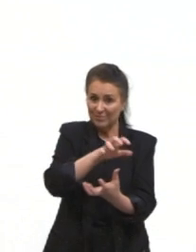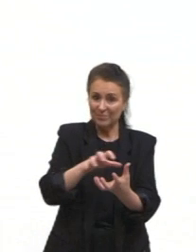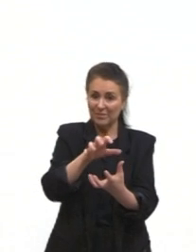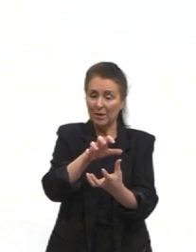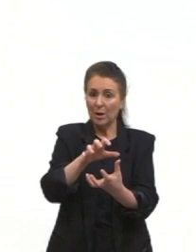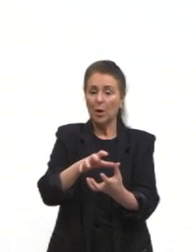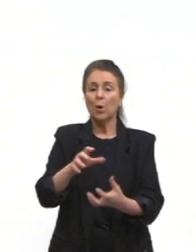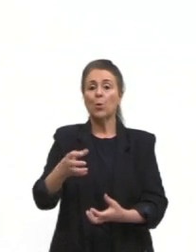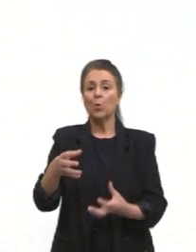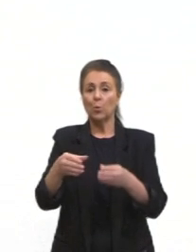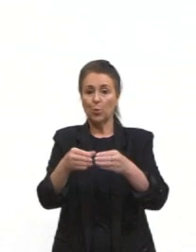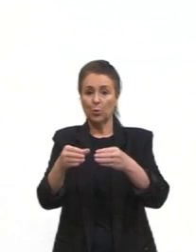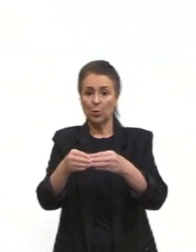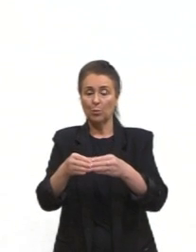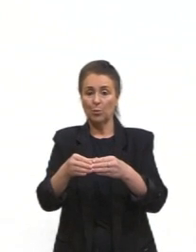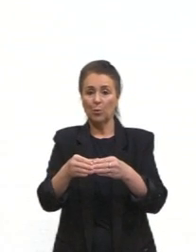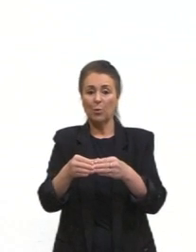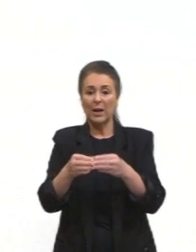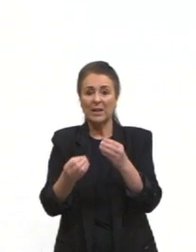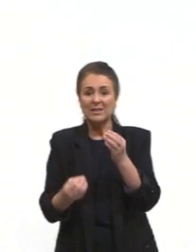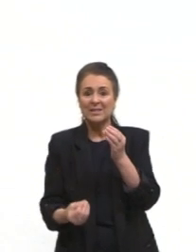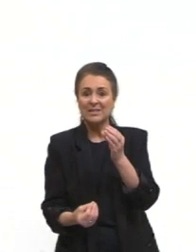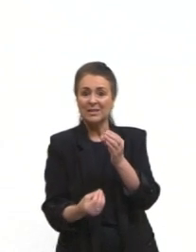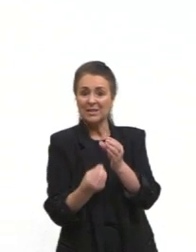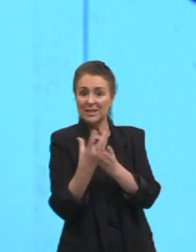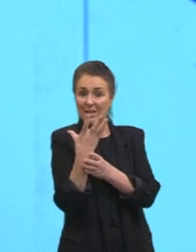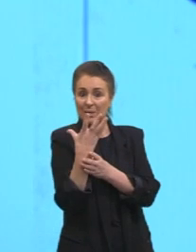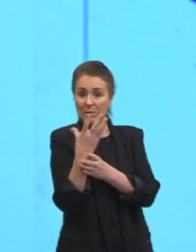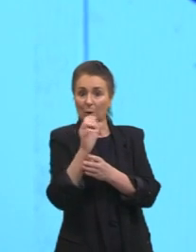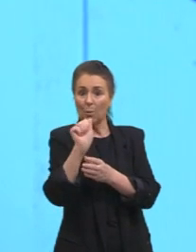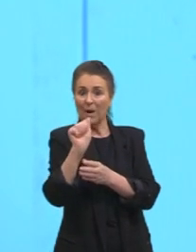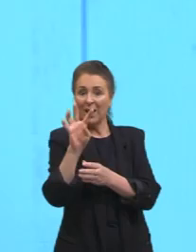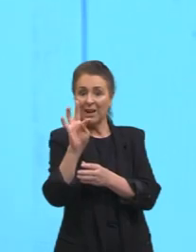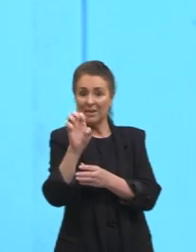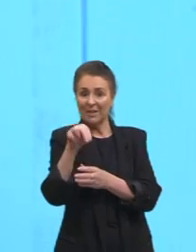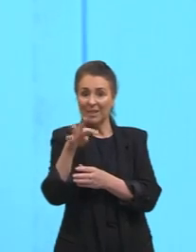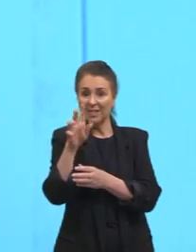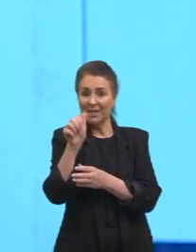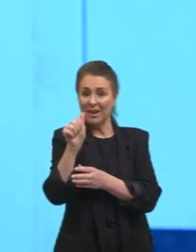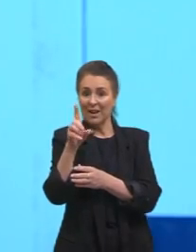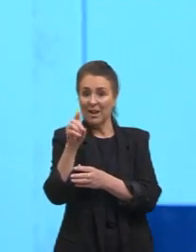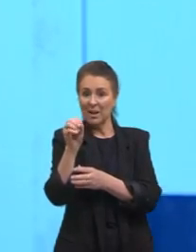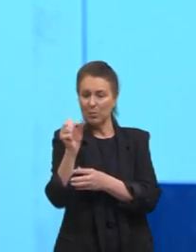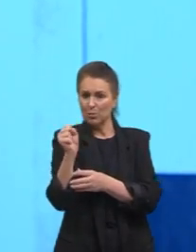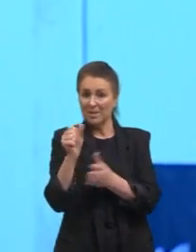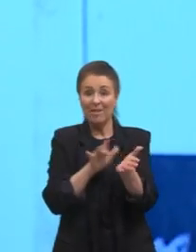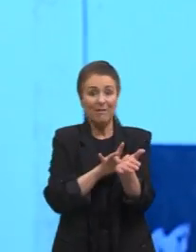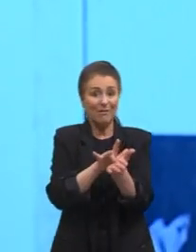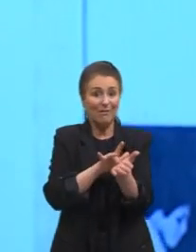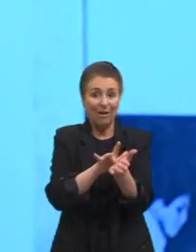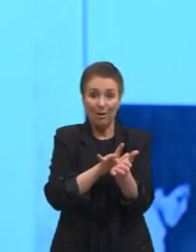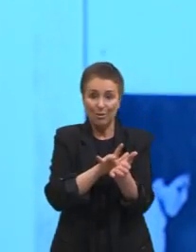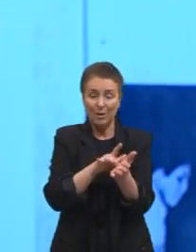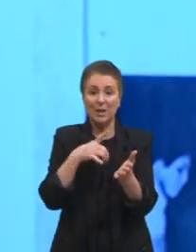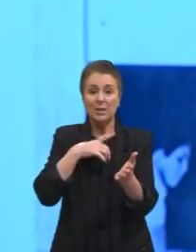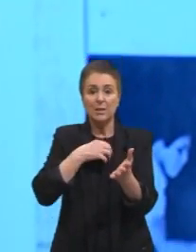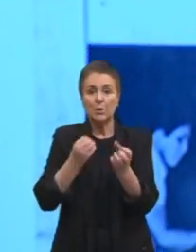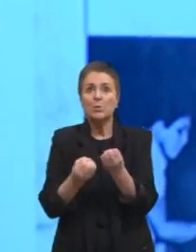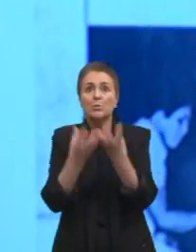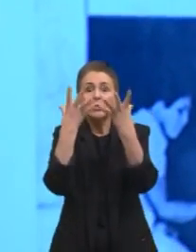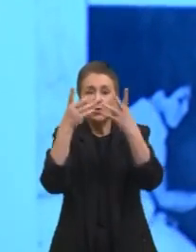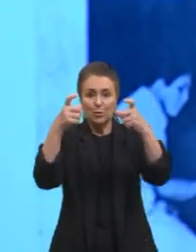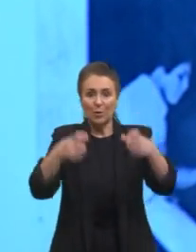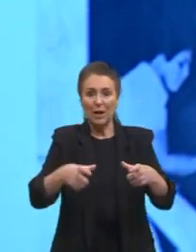forjam atentados. E eles iam explodir o Rio Centro, que era um centro de eventos. E eles colocaram